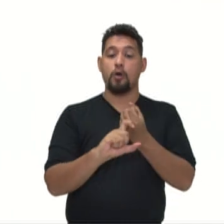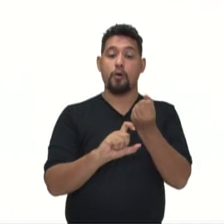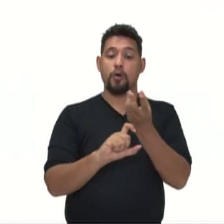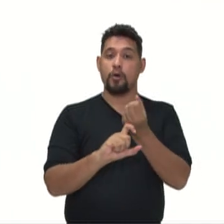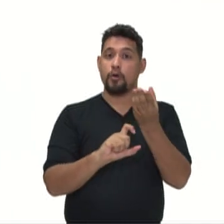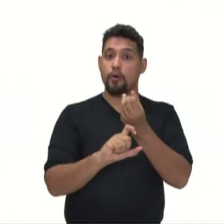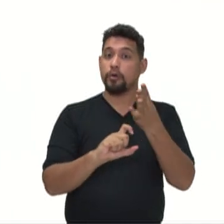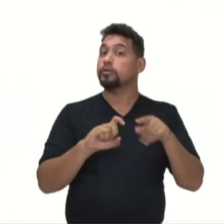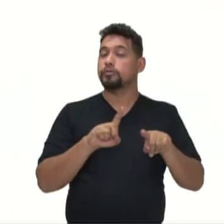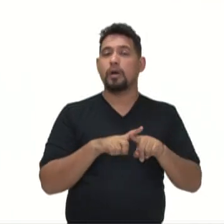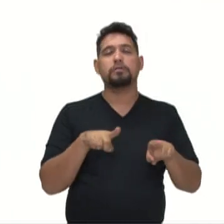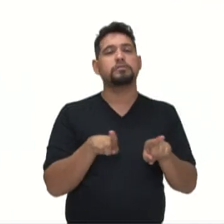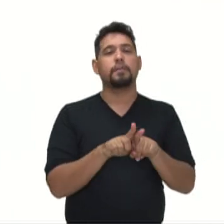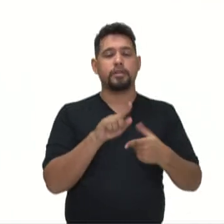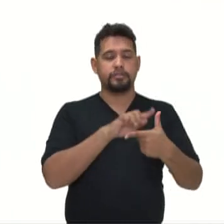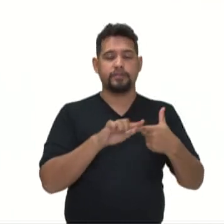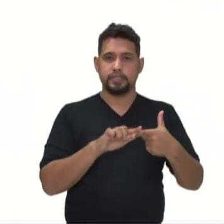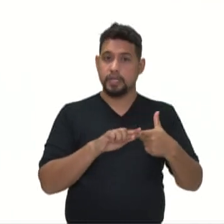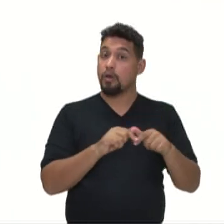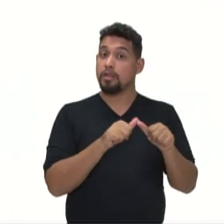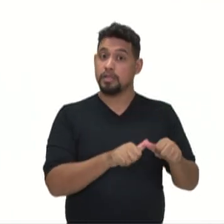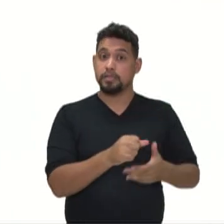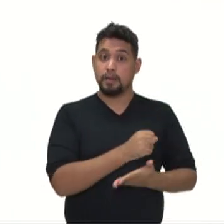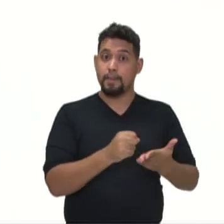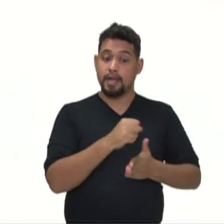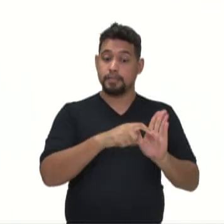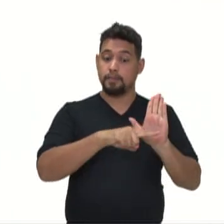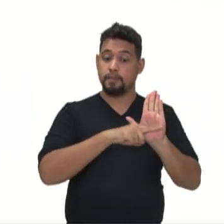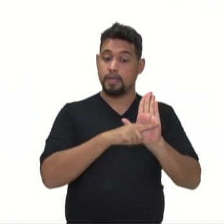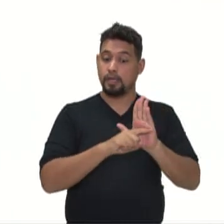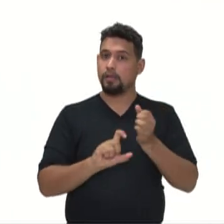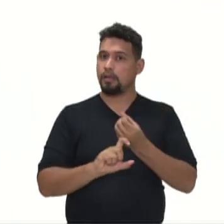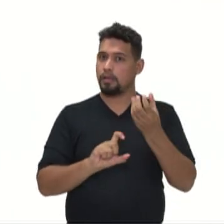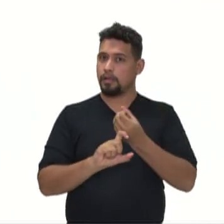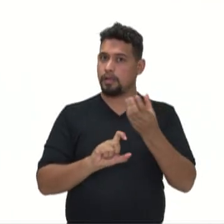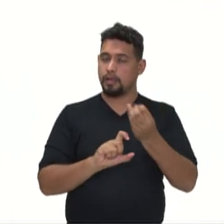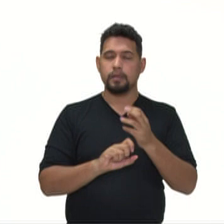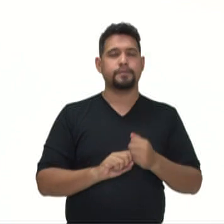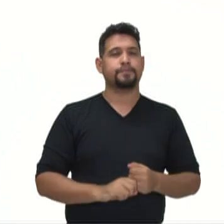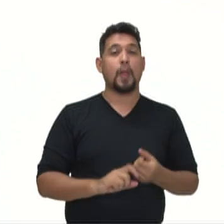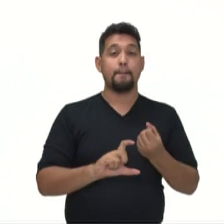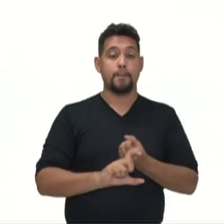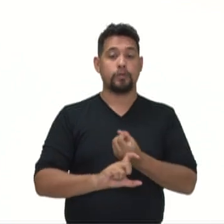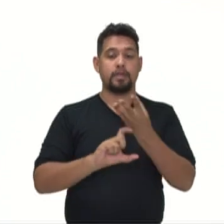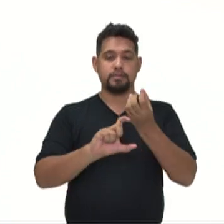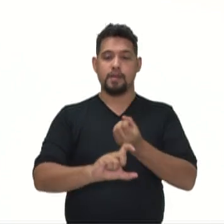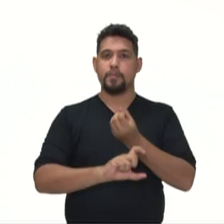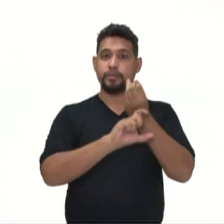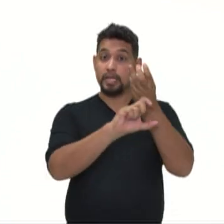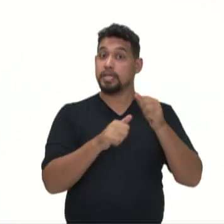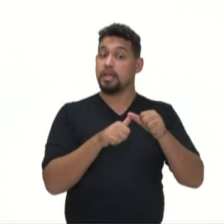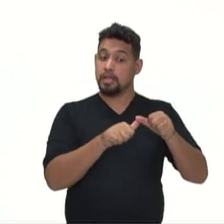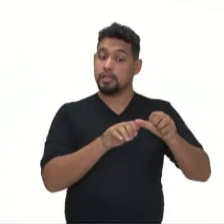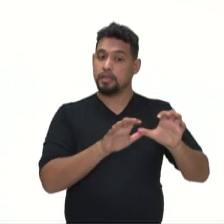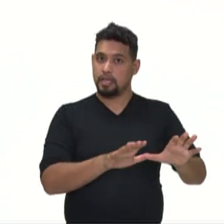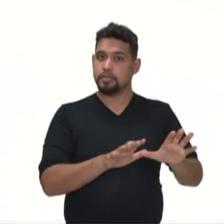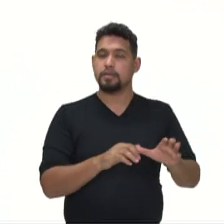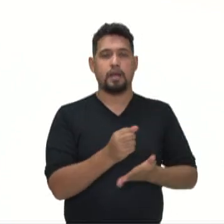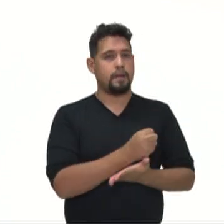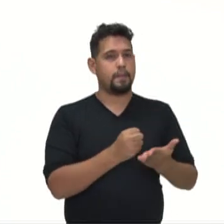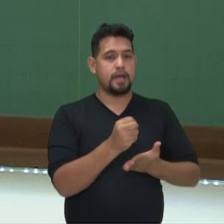divisão, mantém a base e subtrai-se os expoentes. Potência de potência, nós conservamos a base e